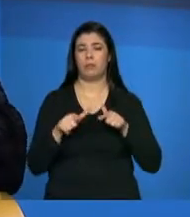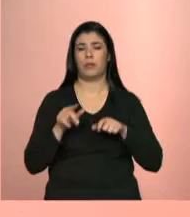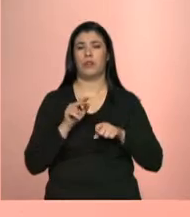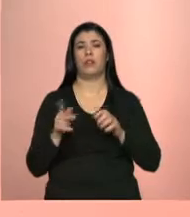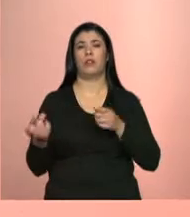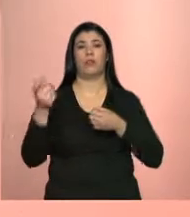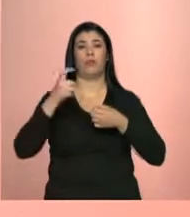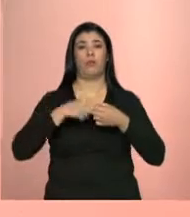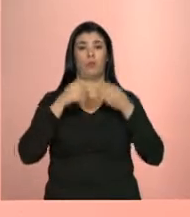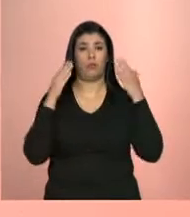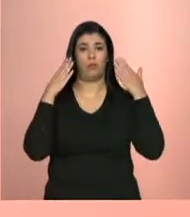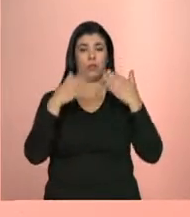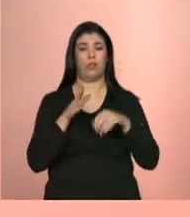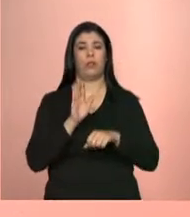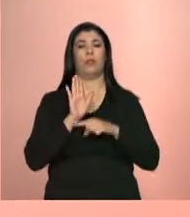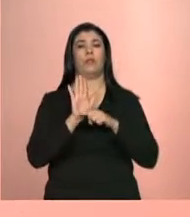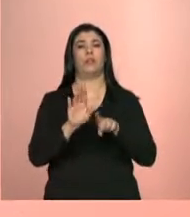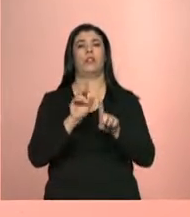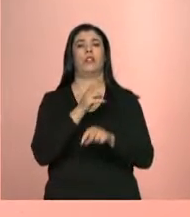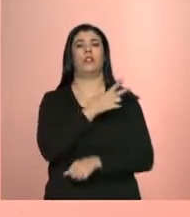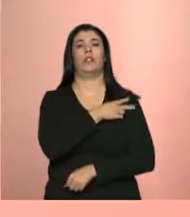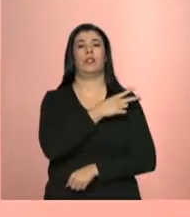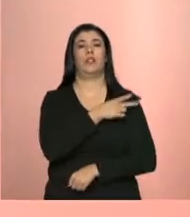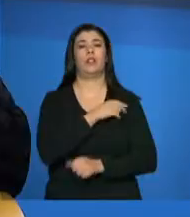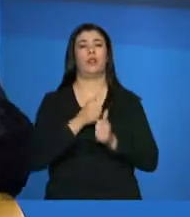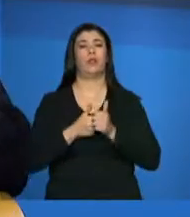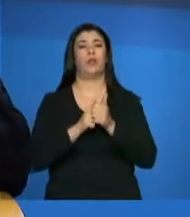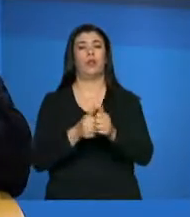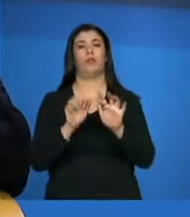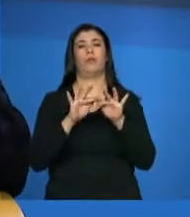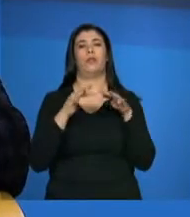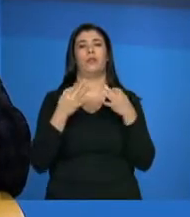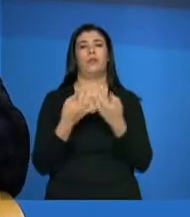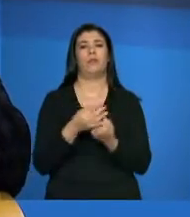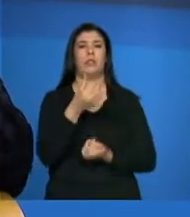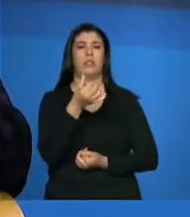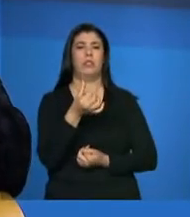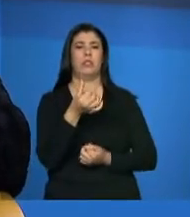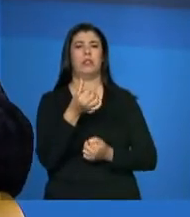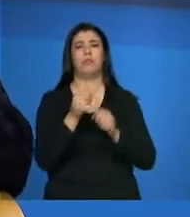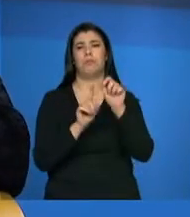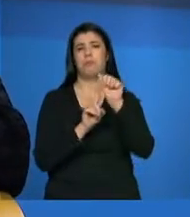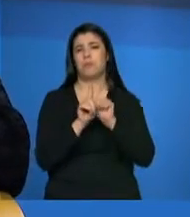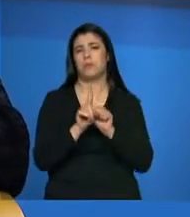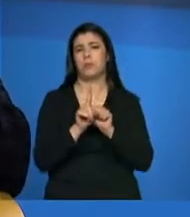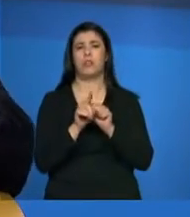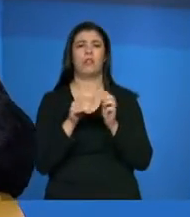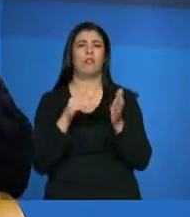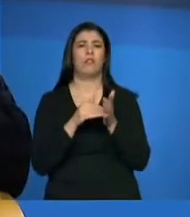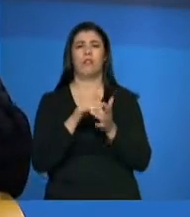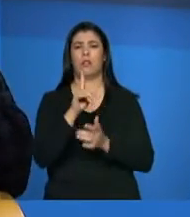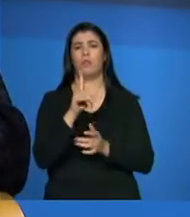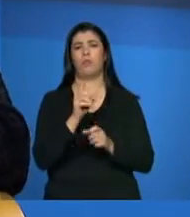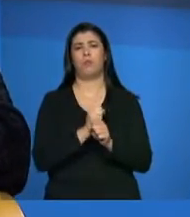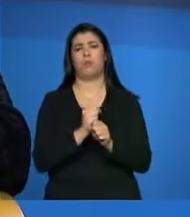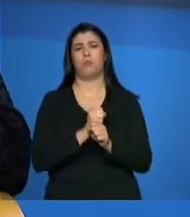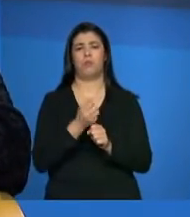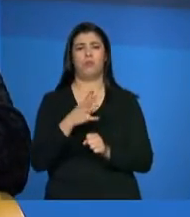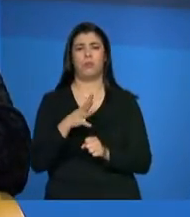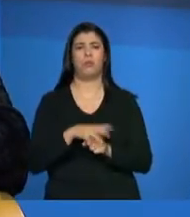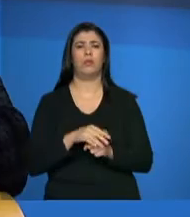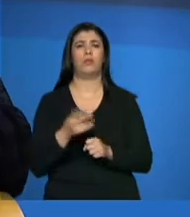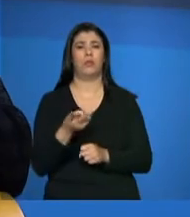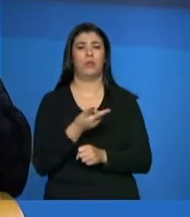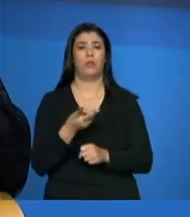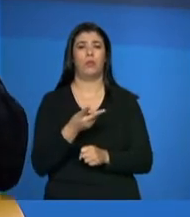que vai acompanhar essas famílias por um período aí de seis anos, seis meses, desculpa, um ano, fazendo exatamente essas